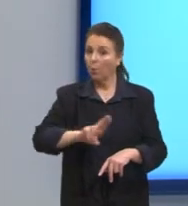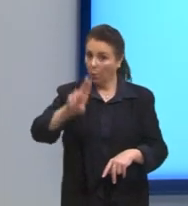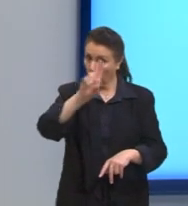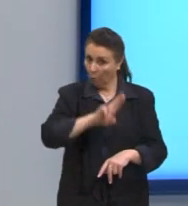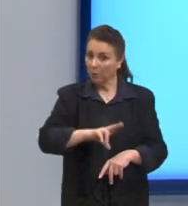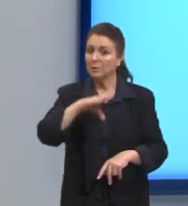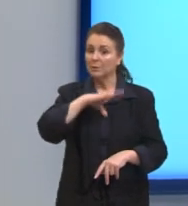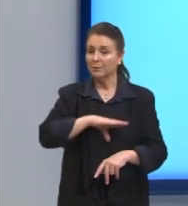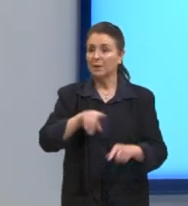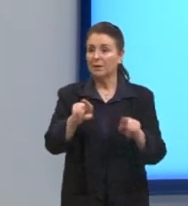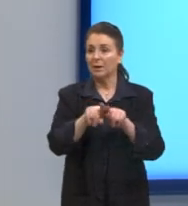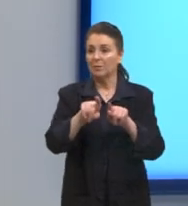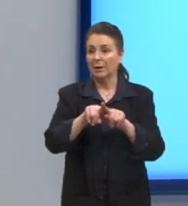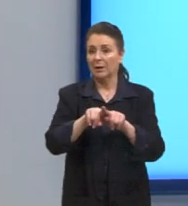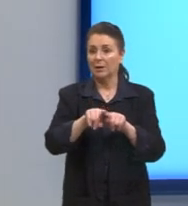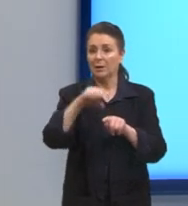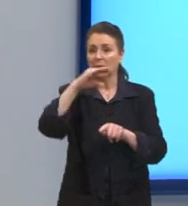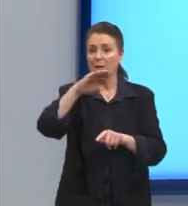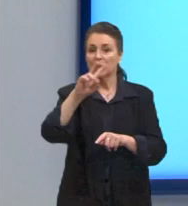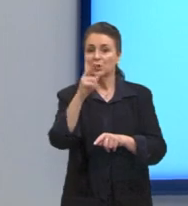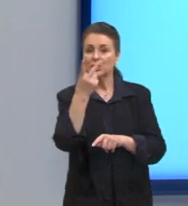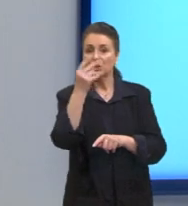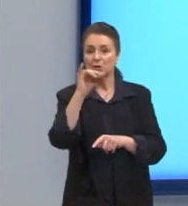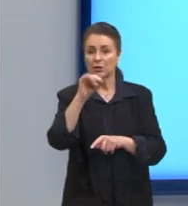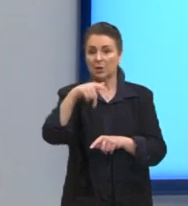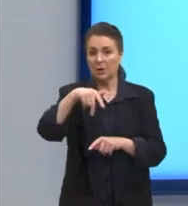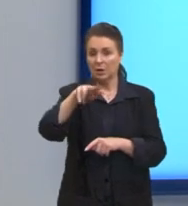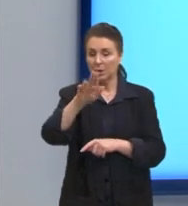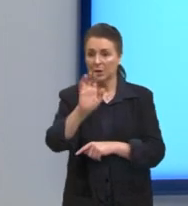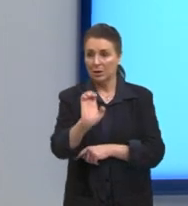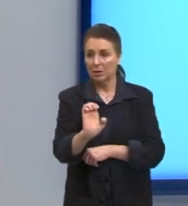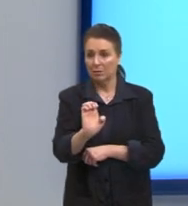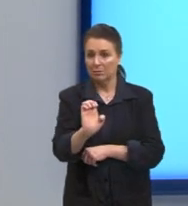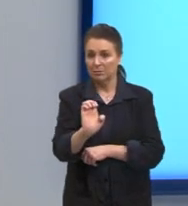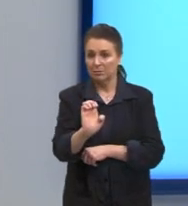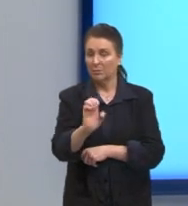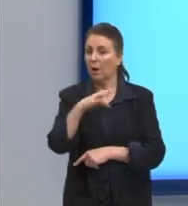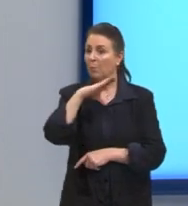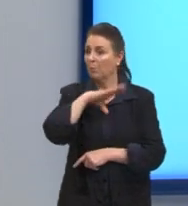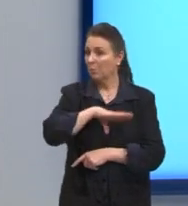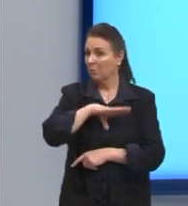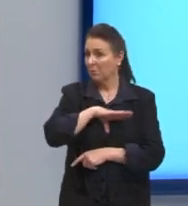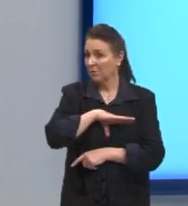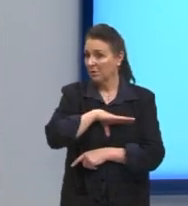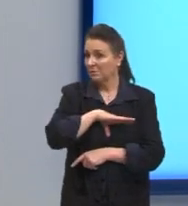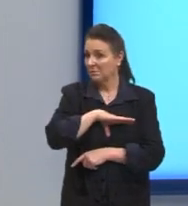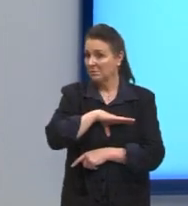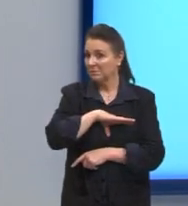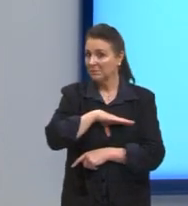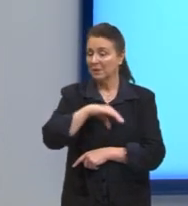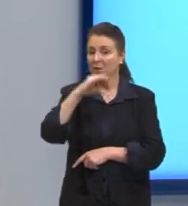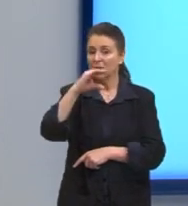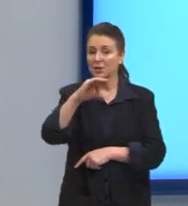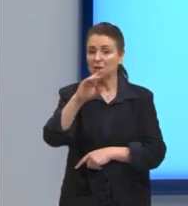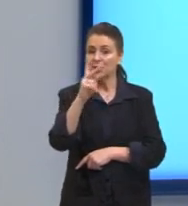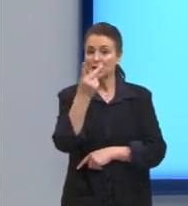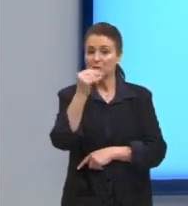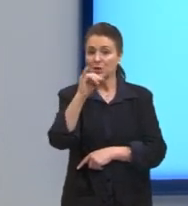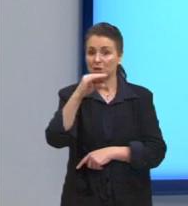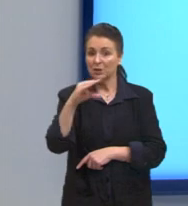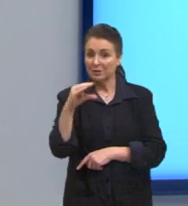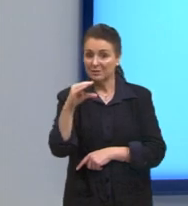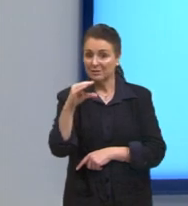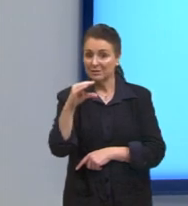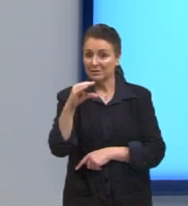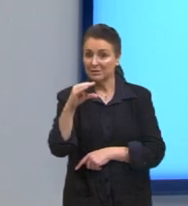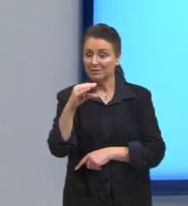xique xique em língua portuguesa e xique xique